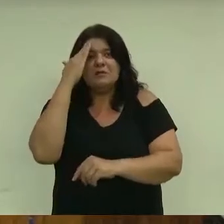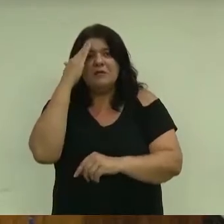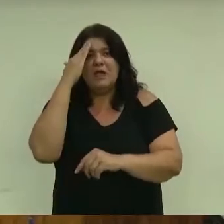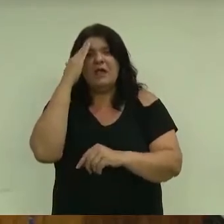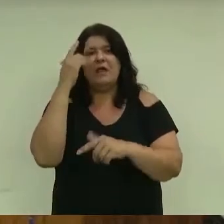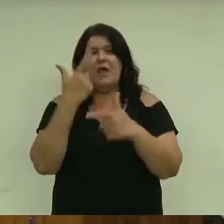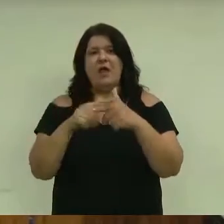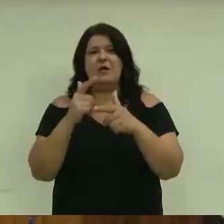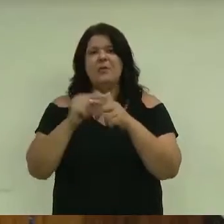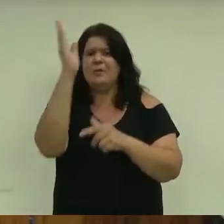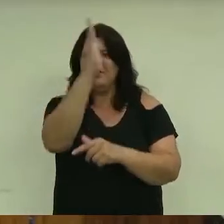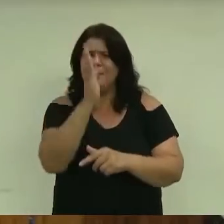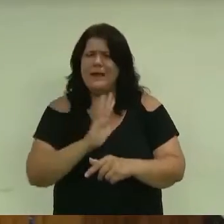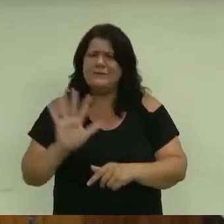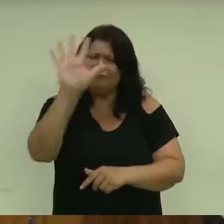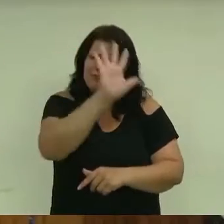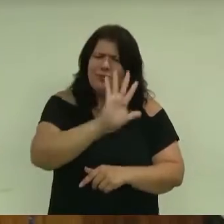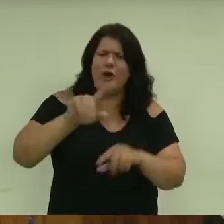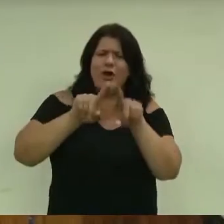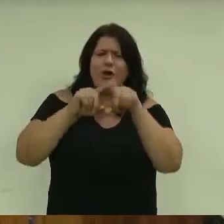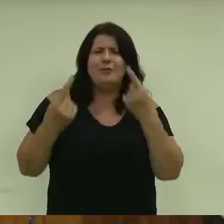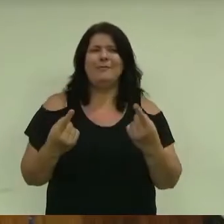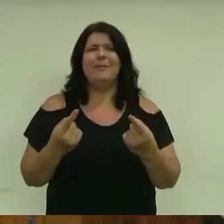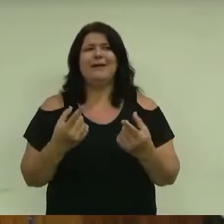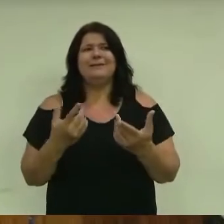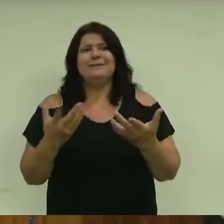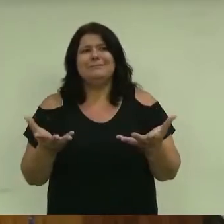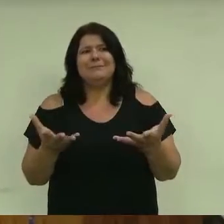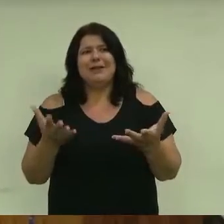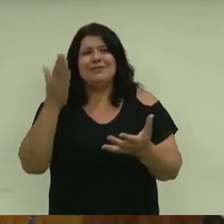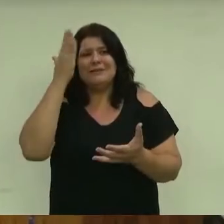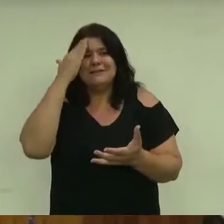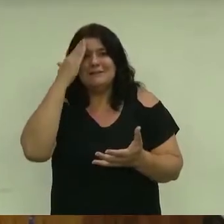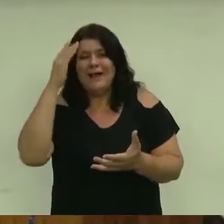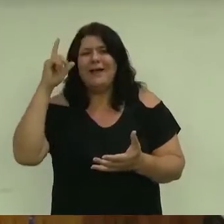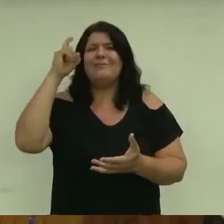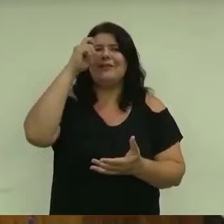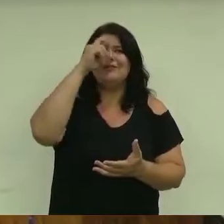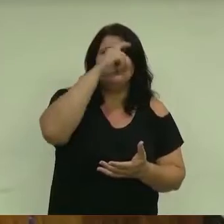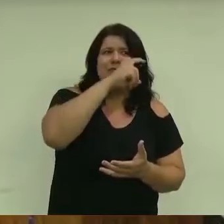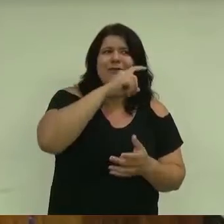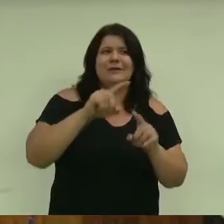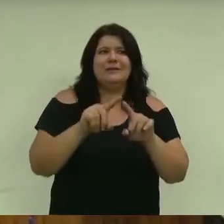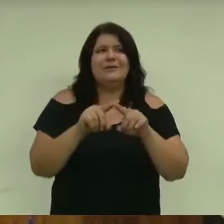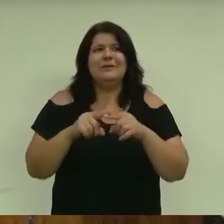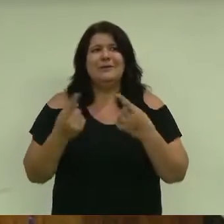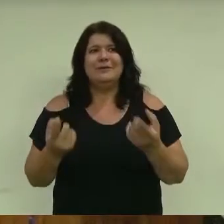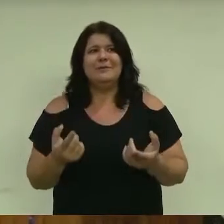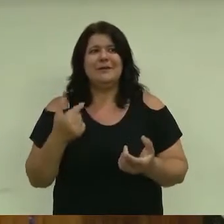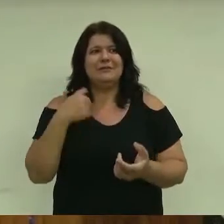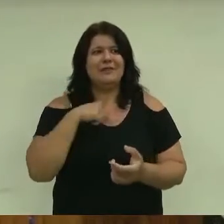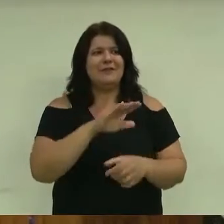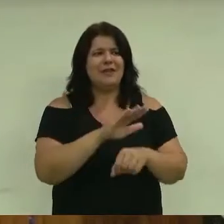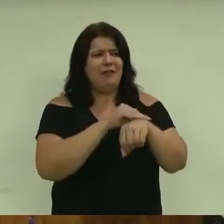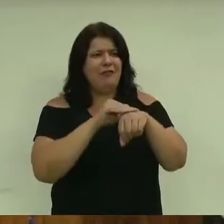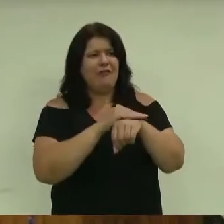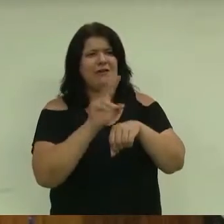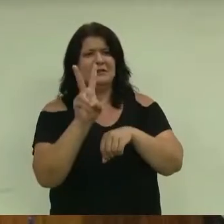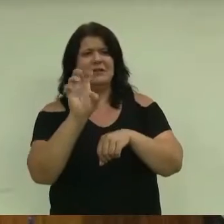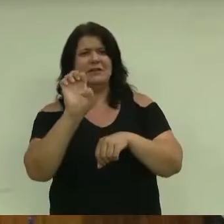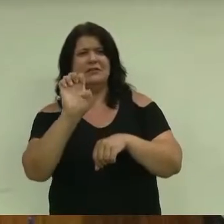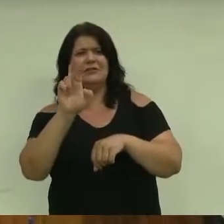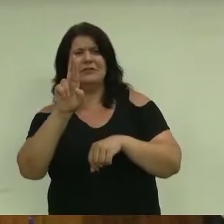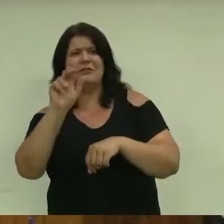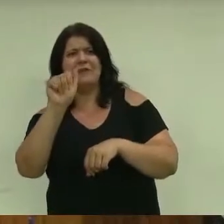só um problema da nossa cidade. É uma equação difícil de ser resolvida a questão da vacinação. Eu estava aqui conversando com a Vera,